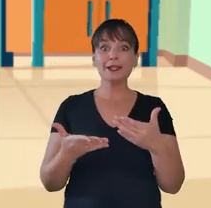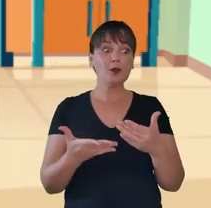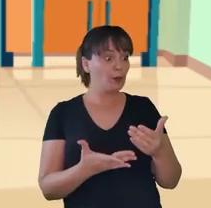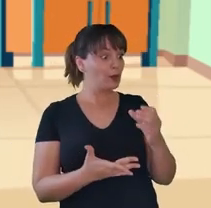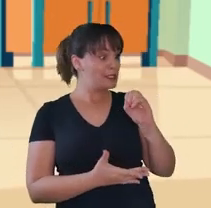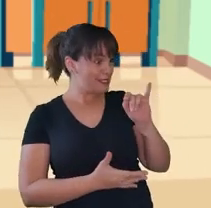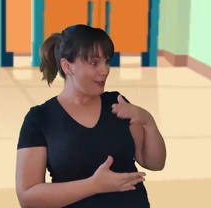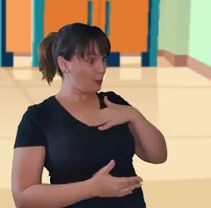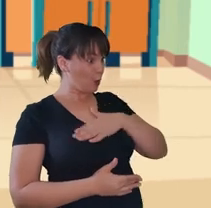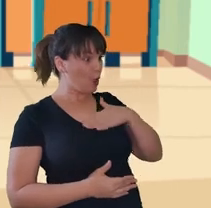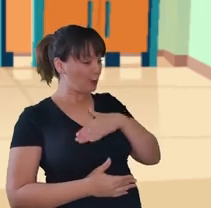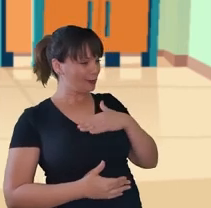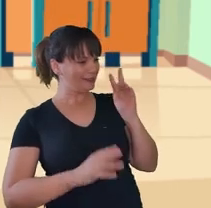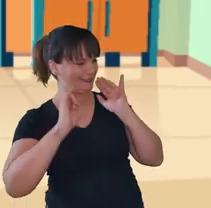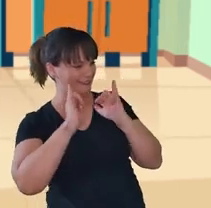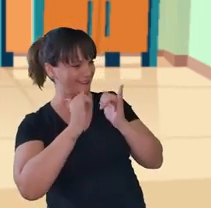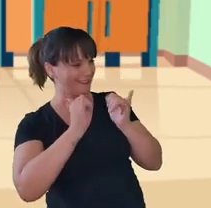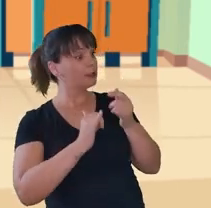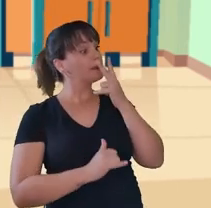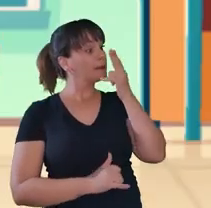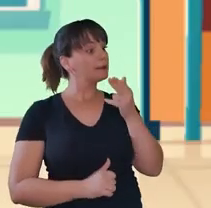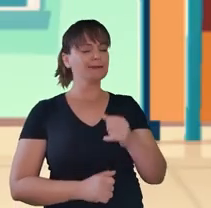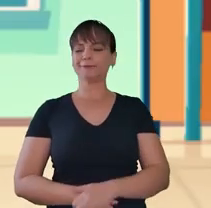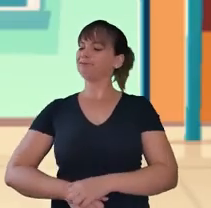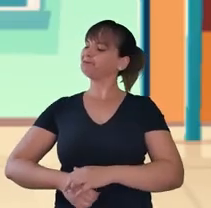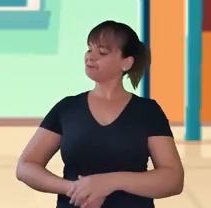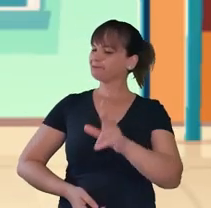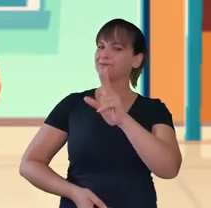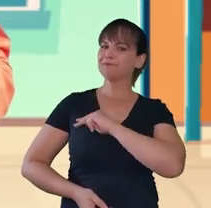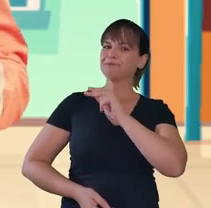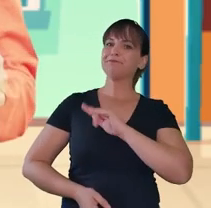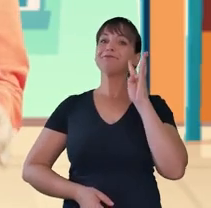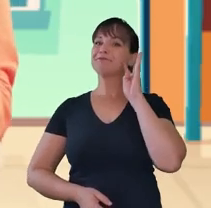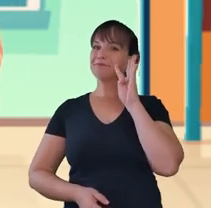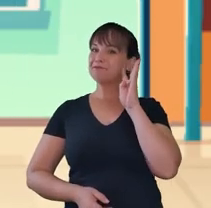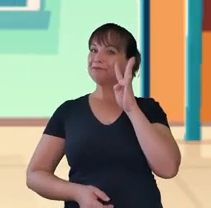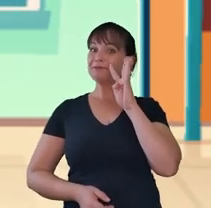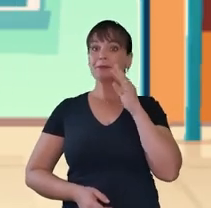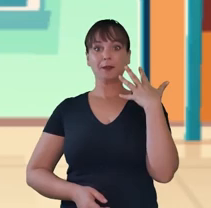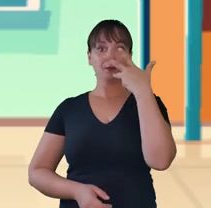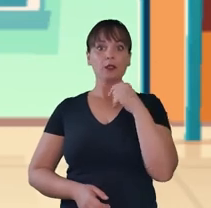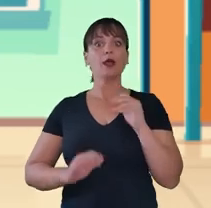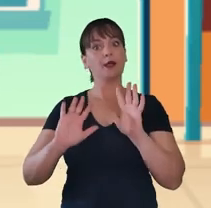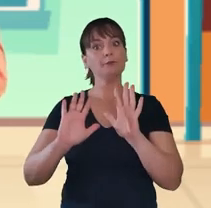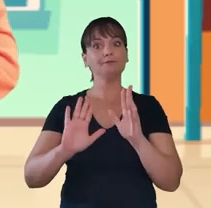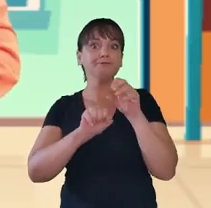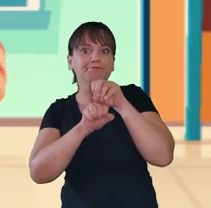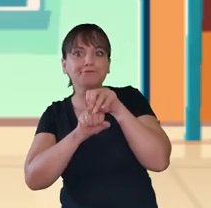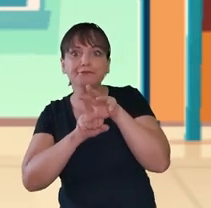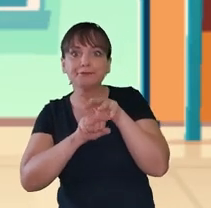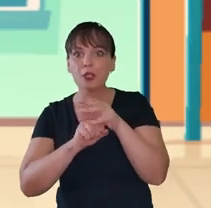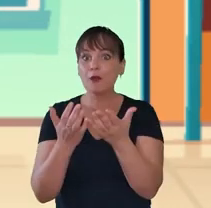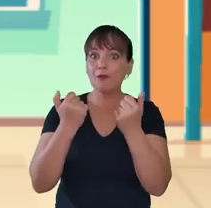Então, Celso, gostou dessa história? O que achou? Que história legal, História bonita. Ó, vamos sugerir uma